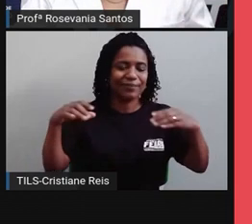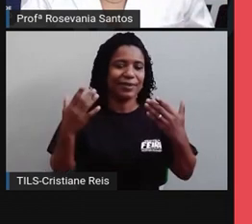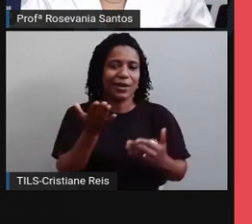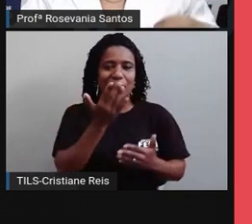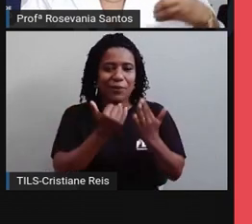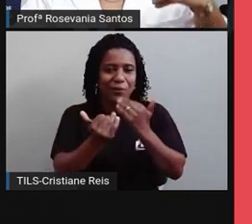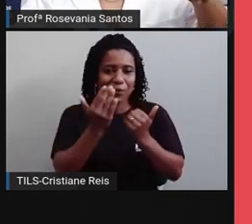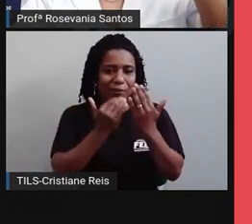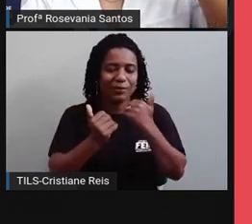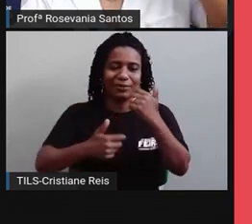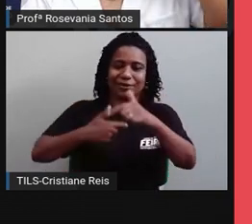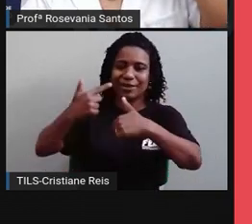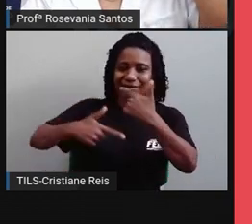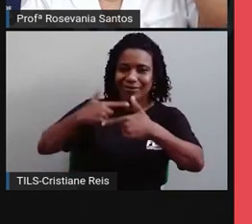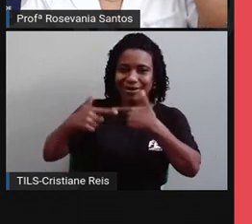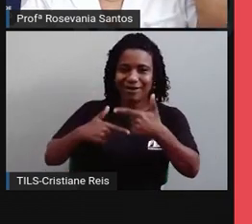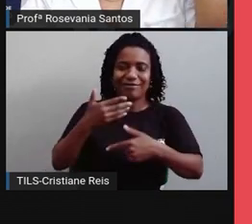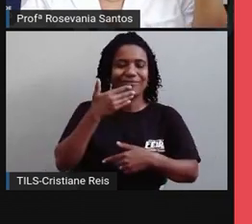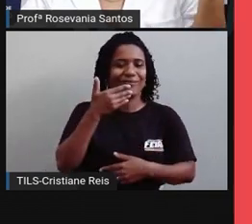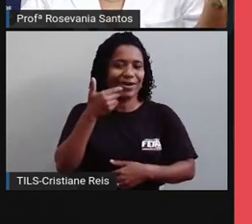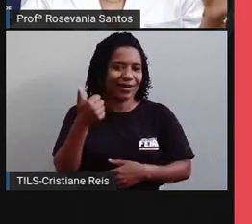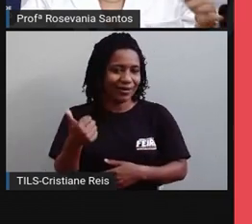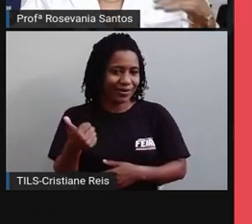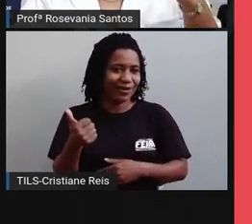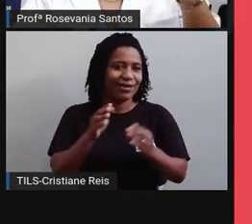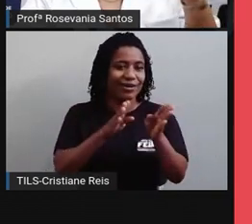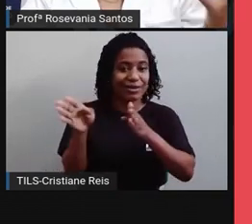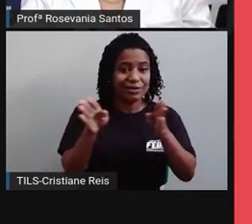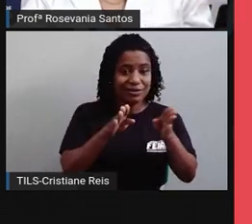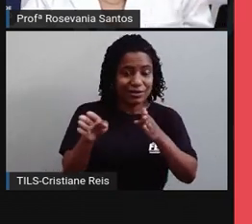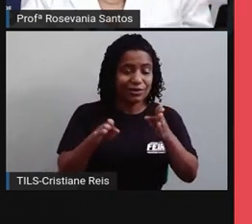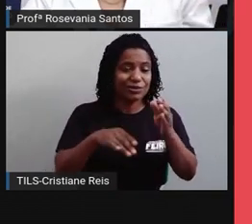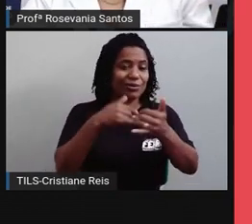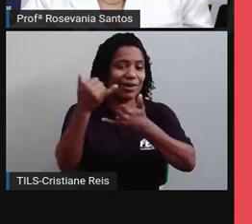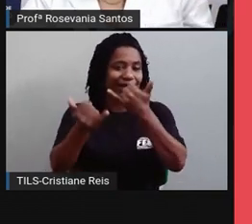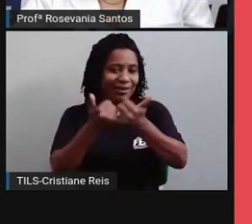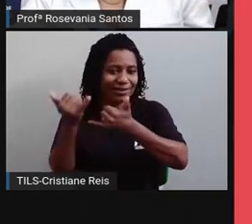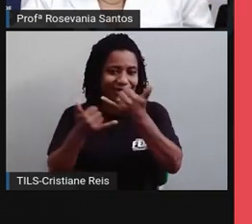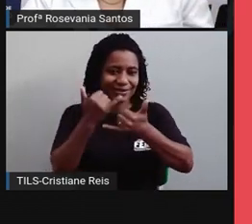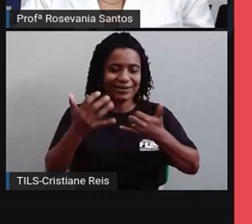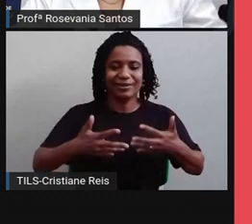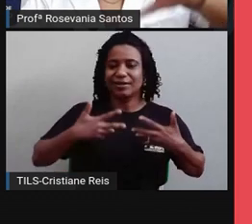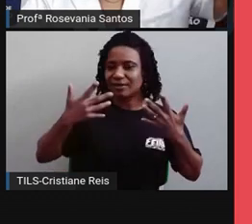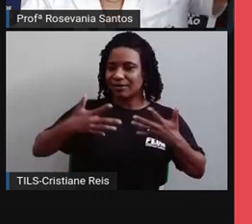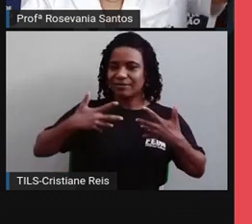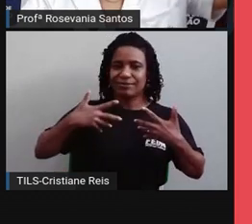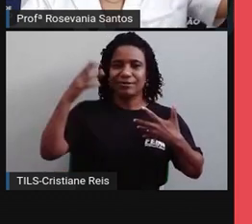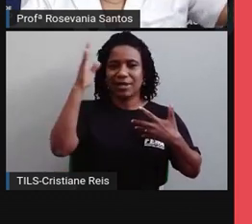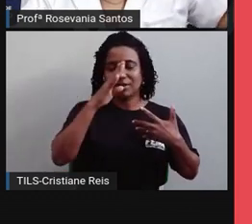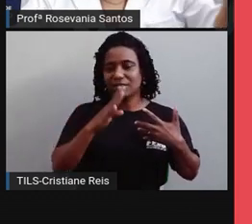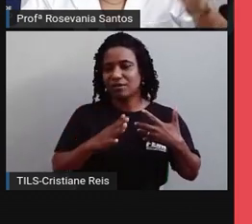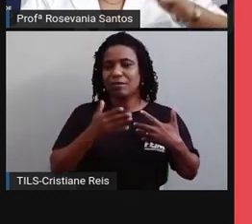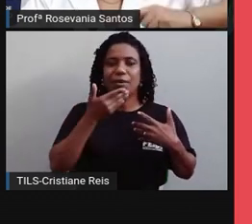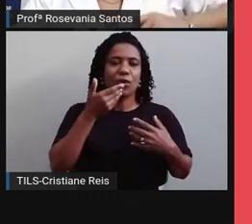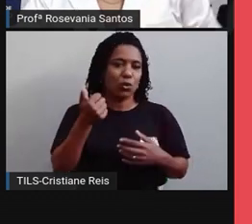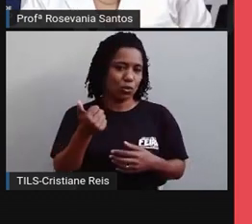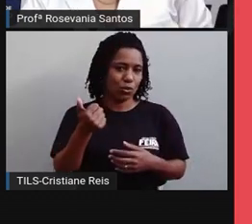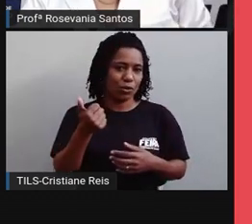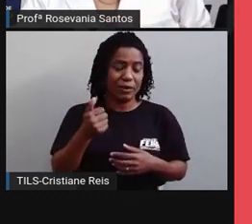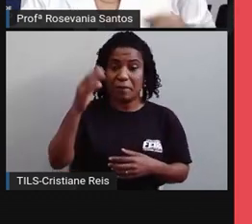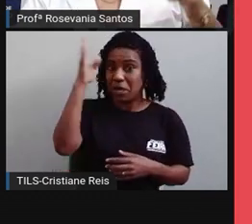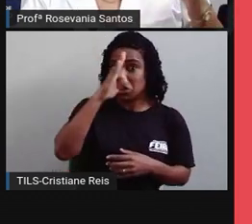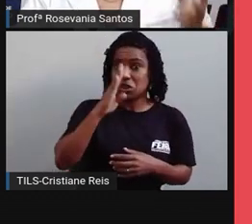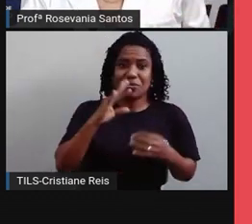condições de trabalho, né, acesso ao lazer, isso aí deu uma melhorada no nosso país. Pode não ser a melhorada, mas em